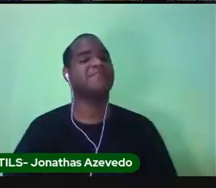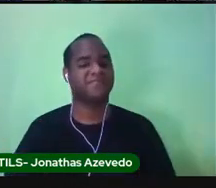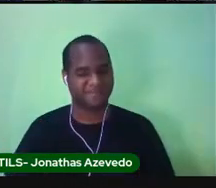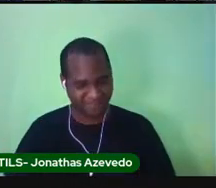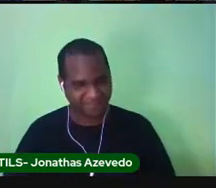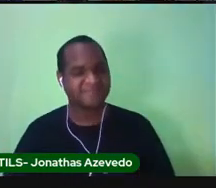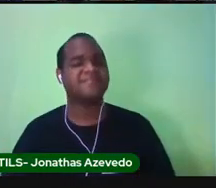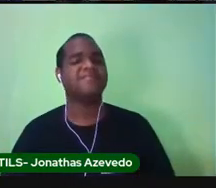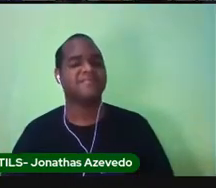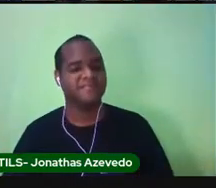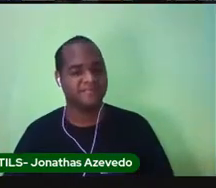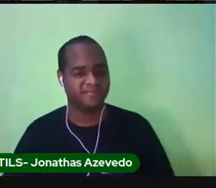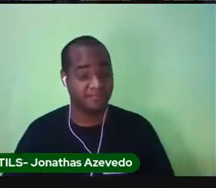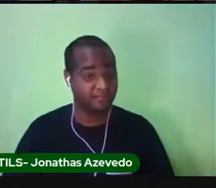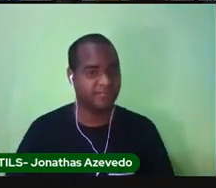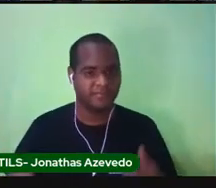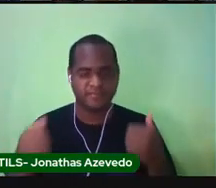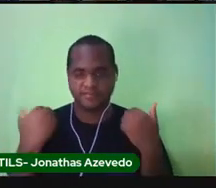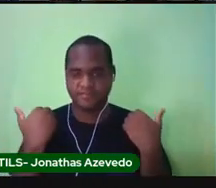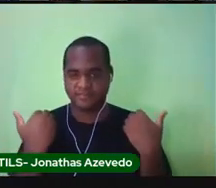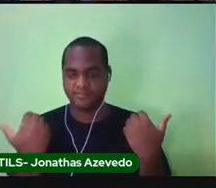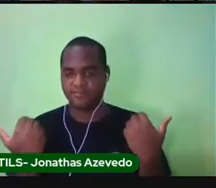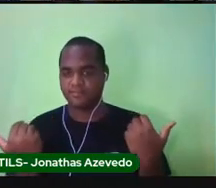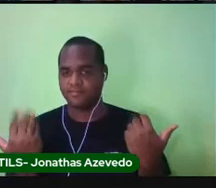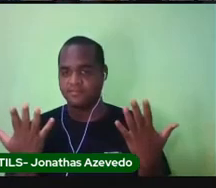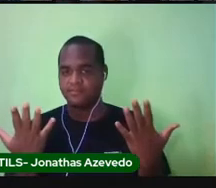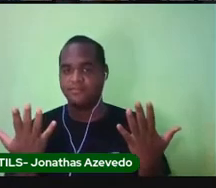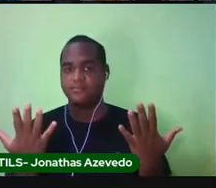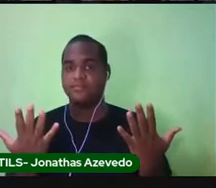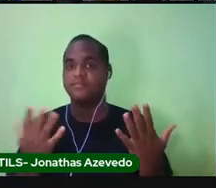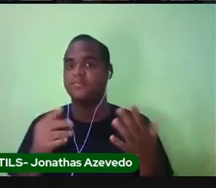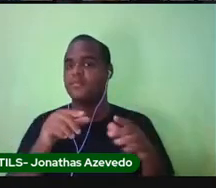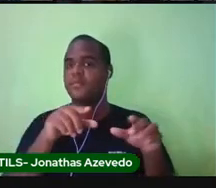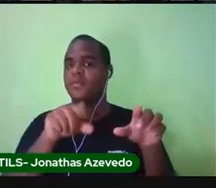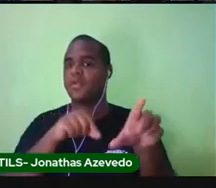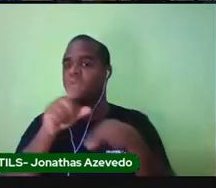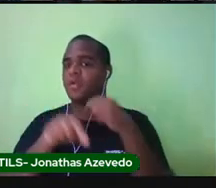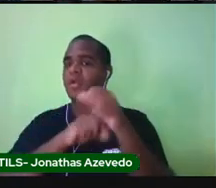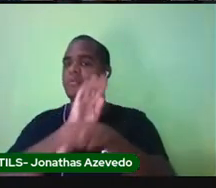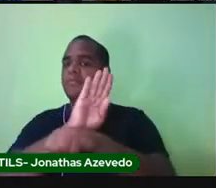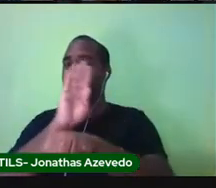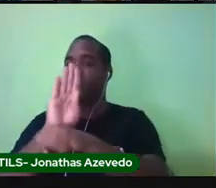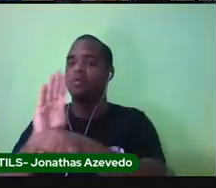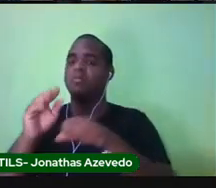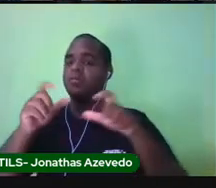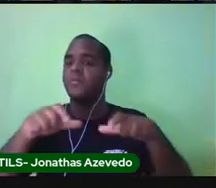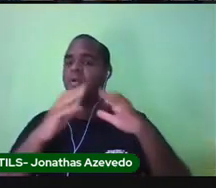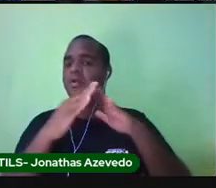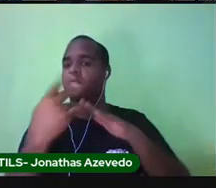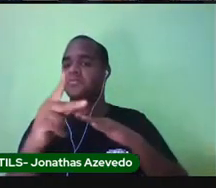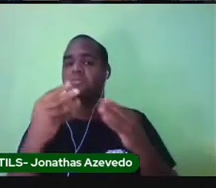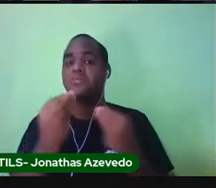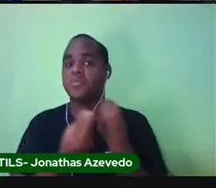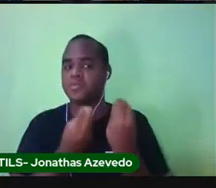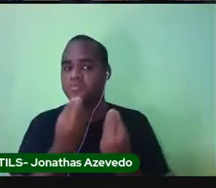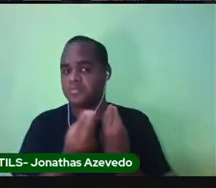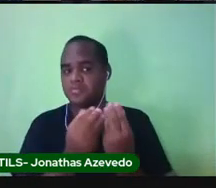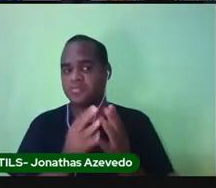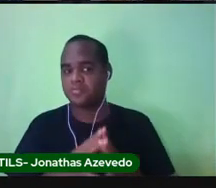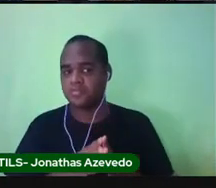Isso. Em qual desses tipos de bairros você acha que você mora? Você,